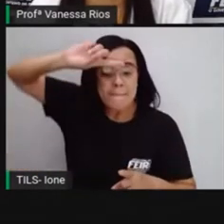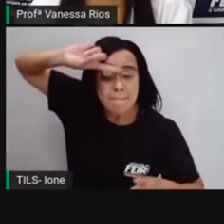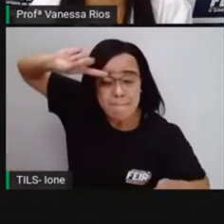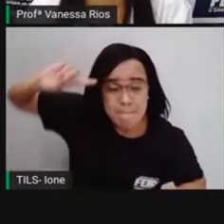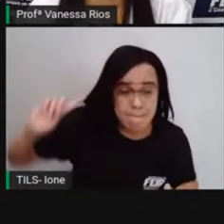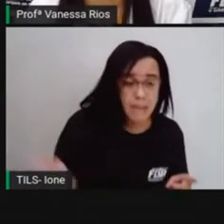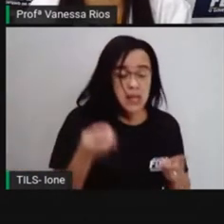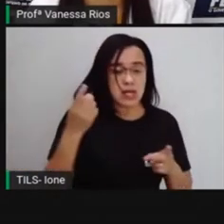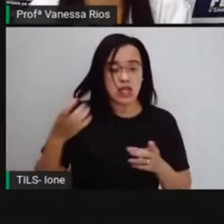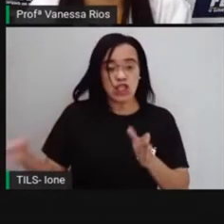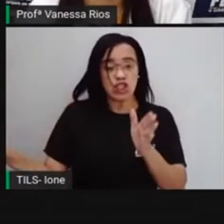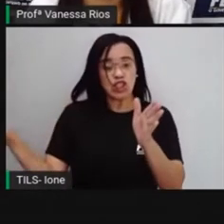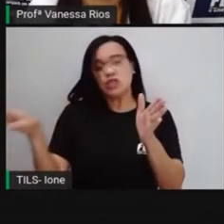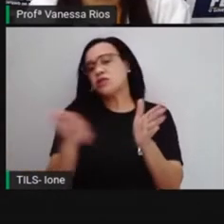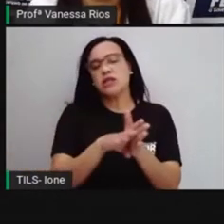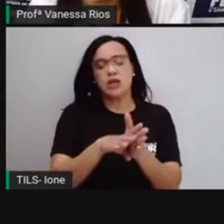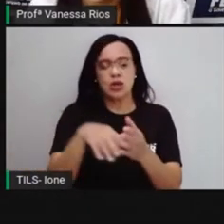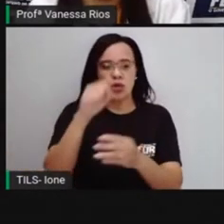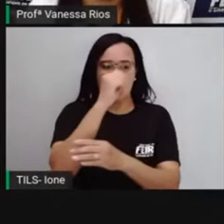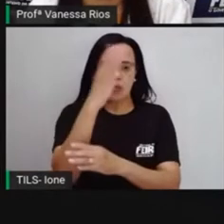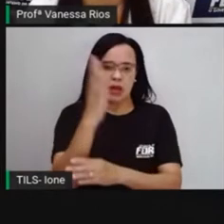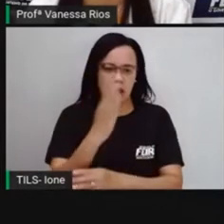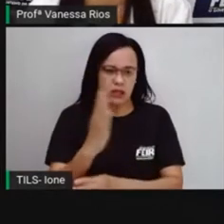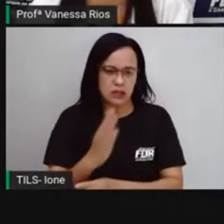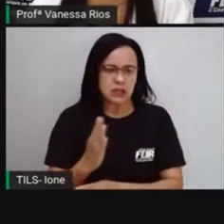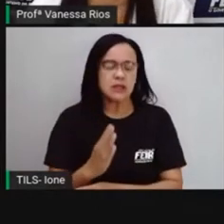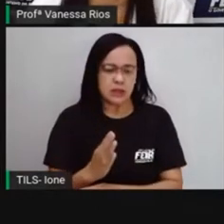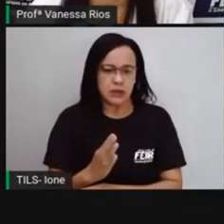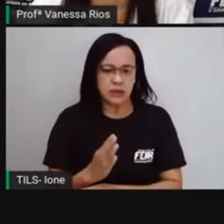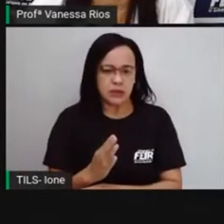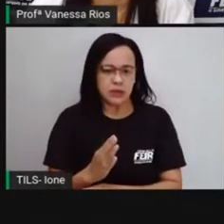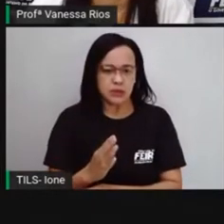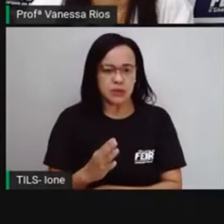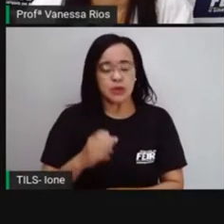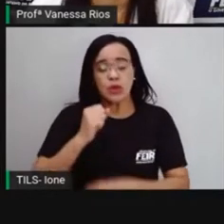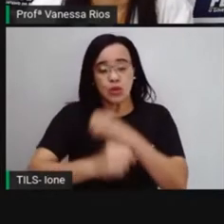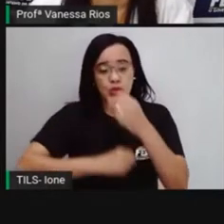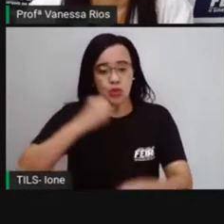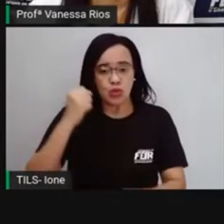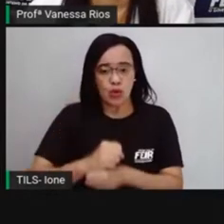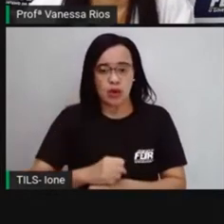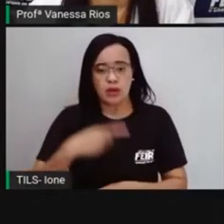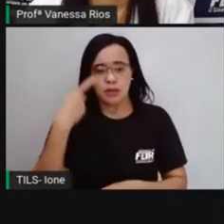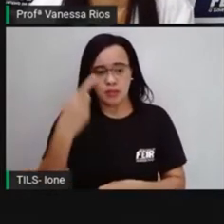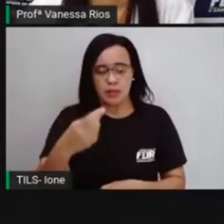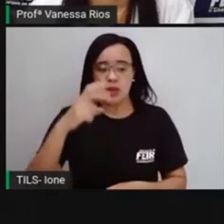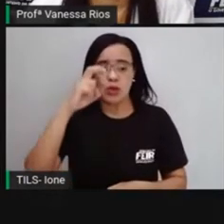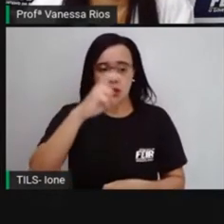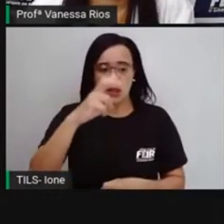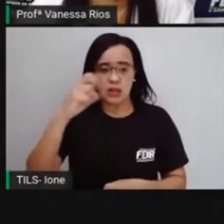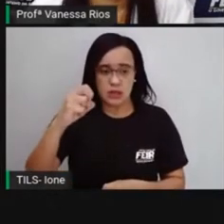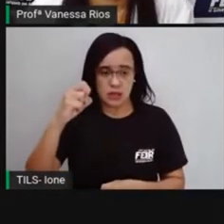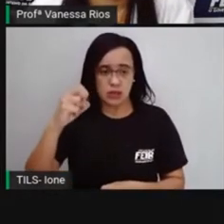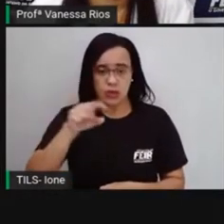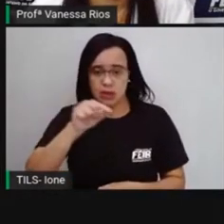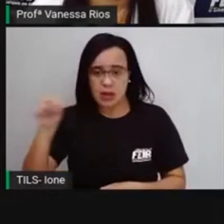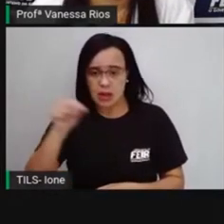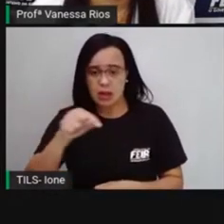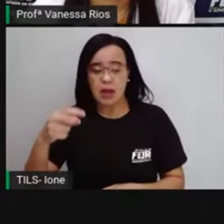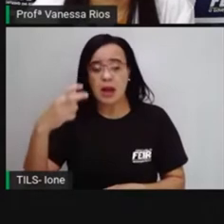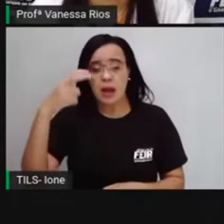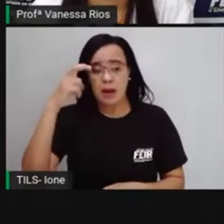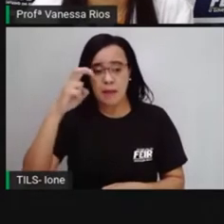no Brasil entre 1550 e 1850, trazidos à força do seu